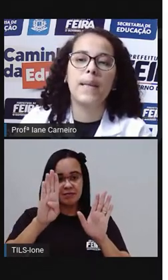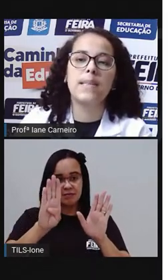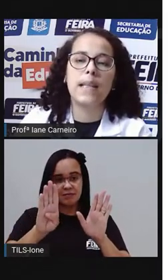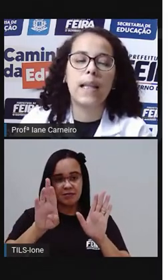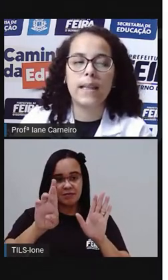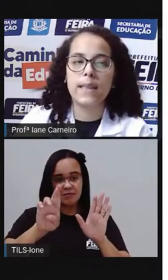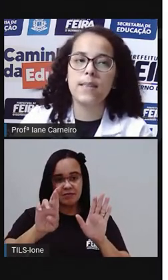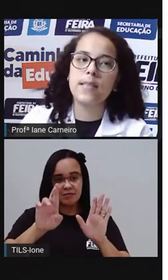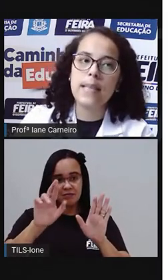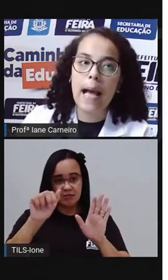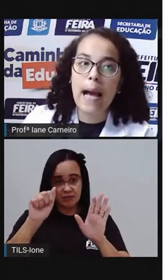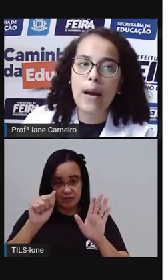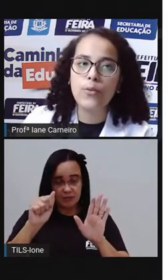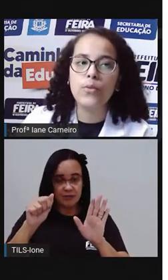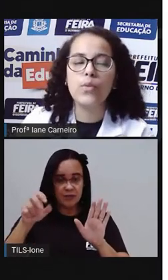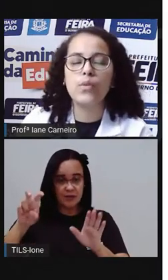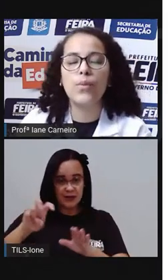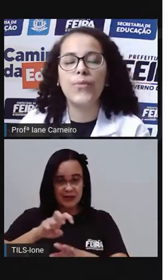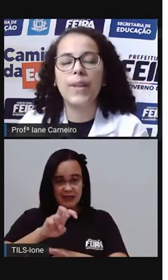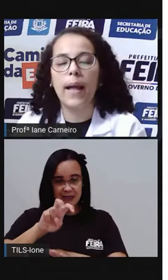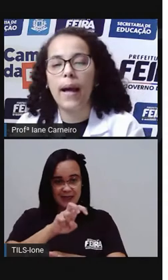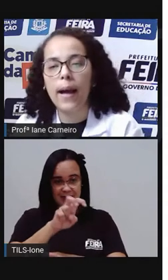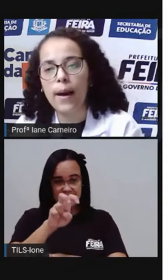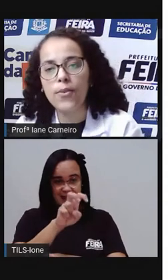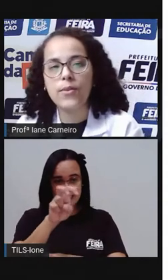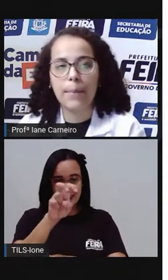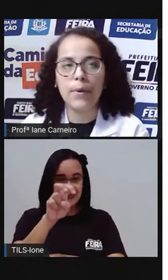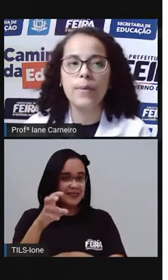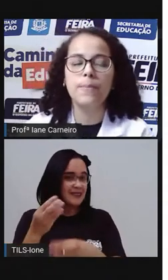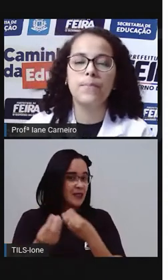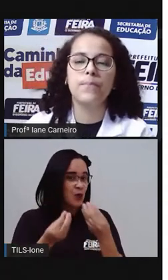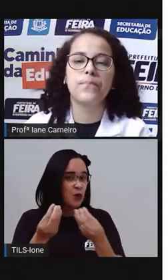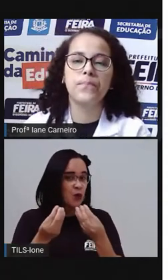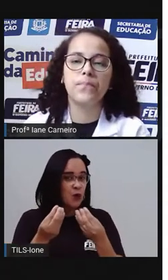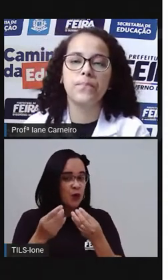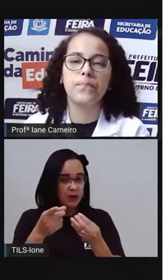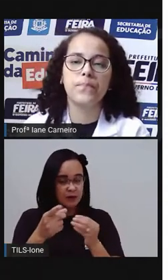Pensa na letra inicial, no som final, tá bom?